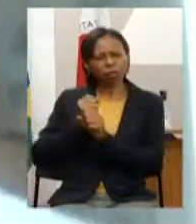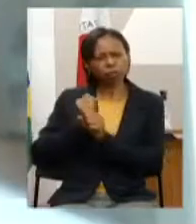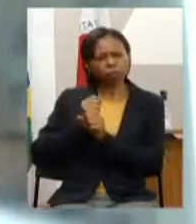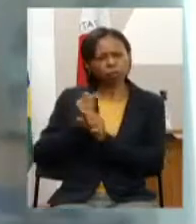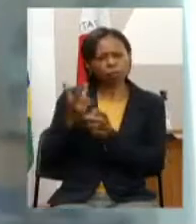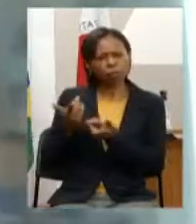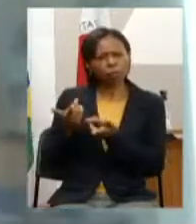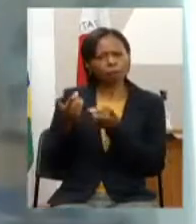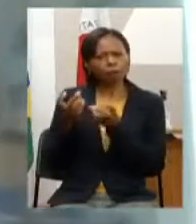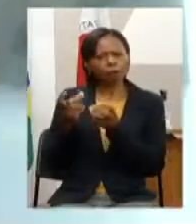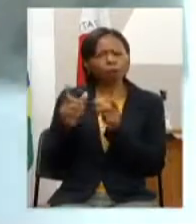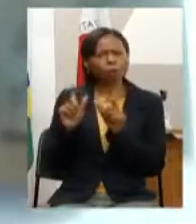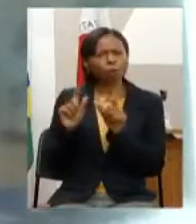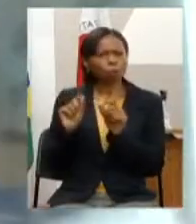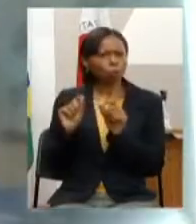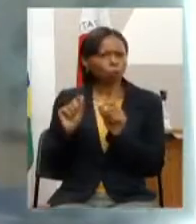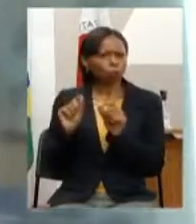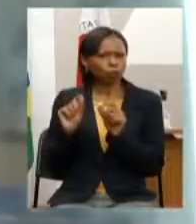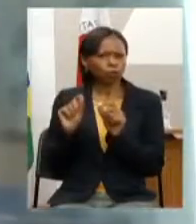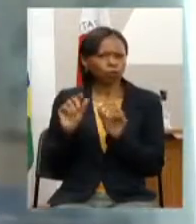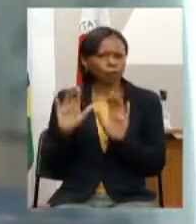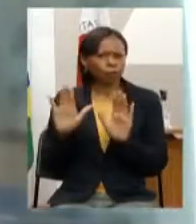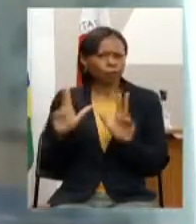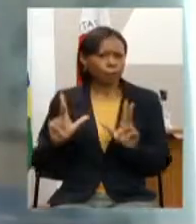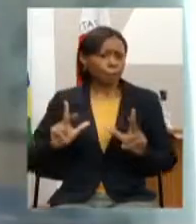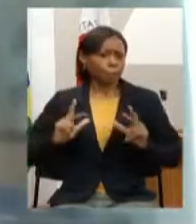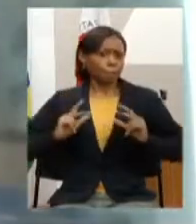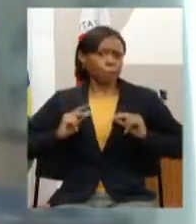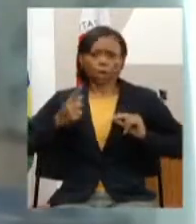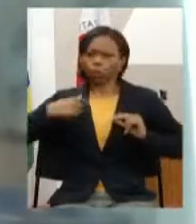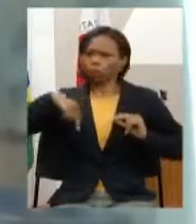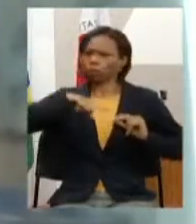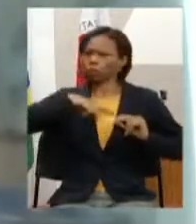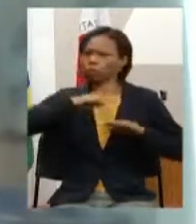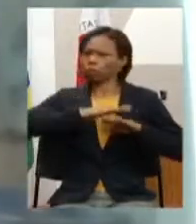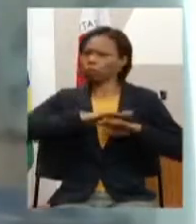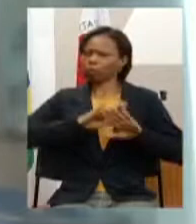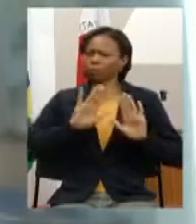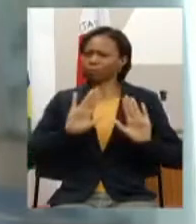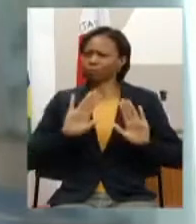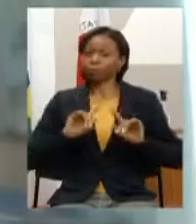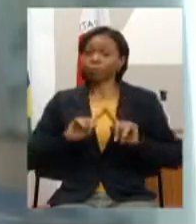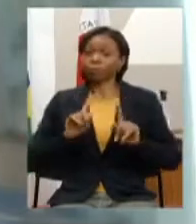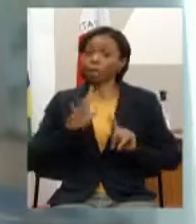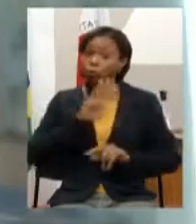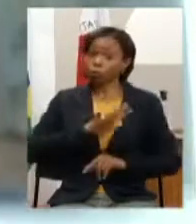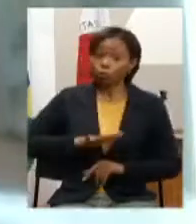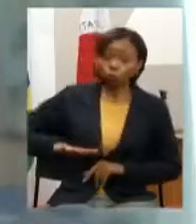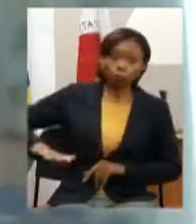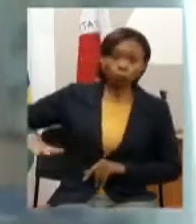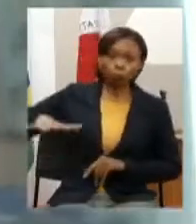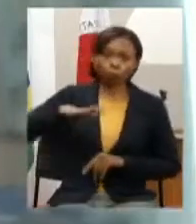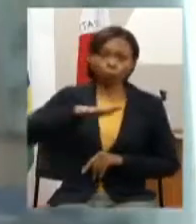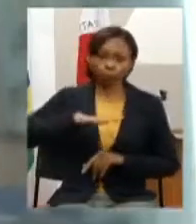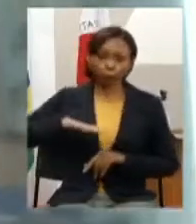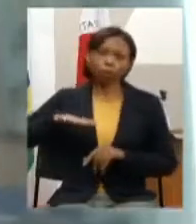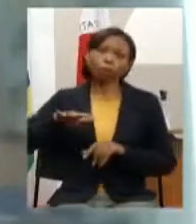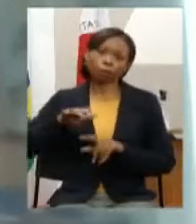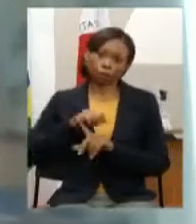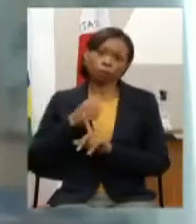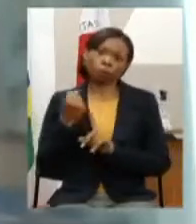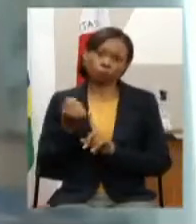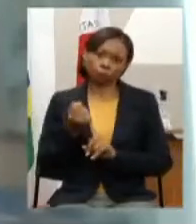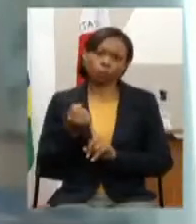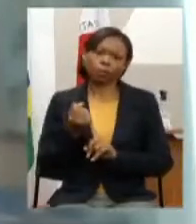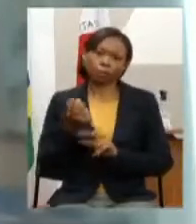isso não é não é privilégio nosso lá acho de um modo geral a sociedade de modo geral